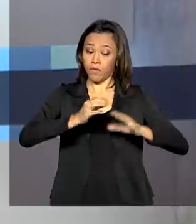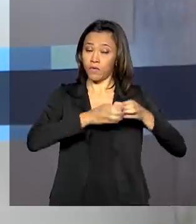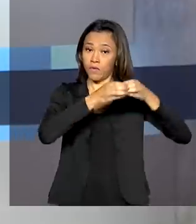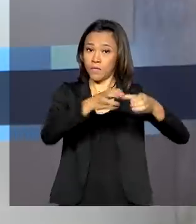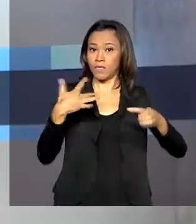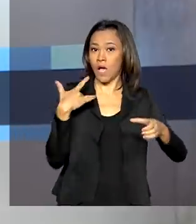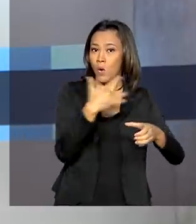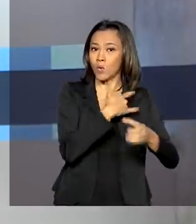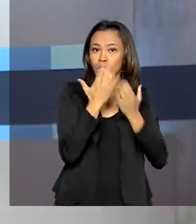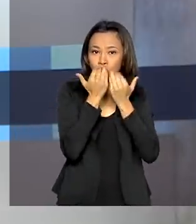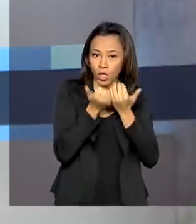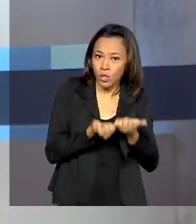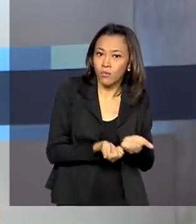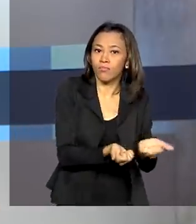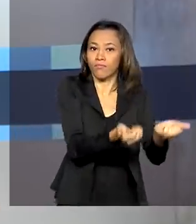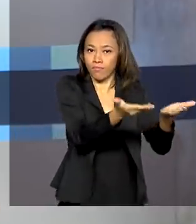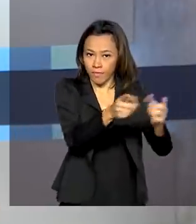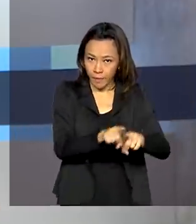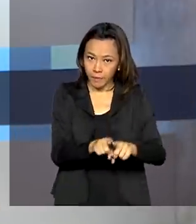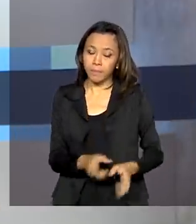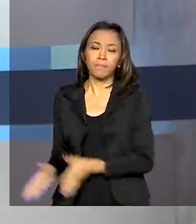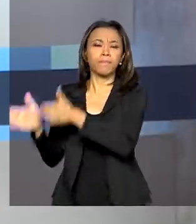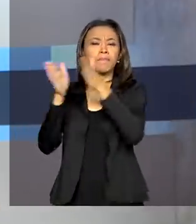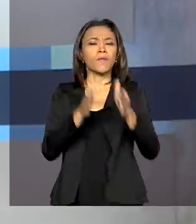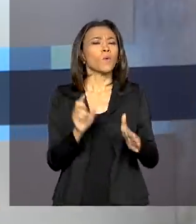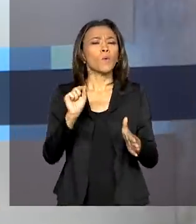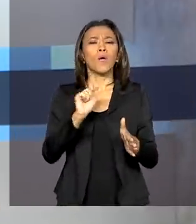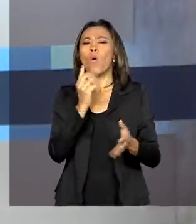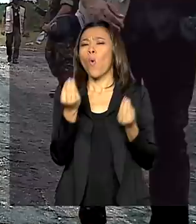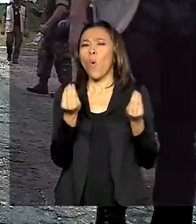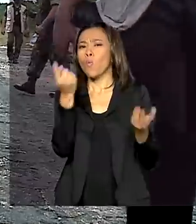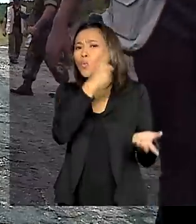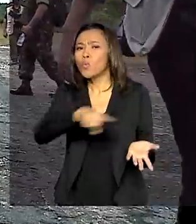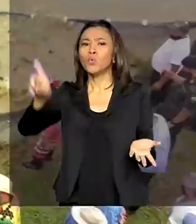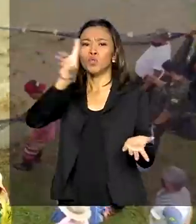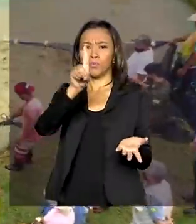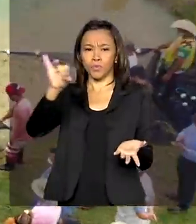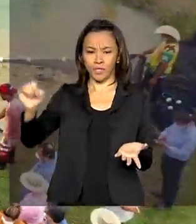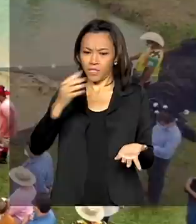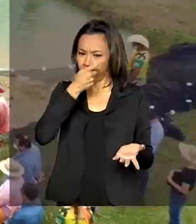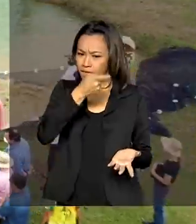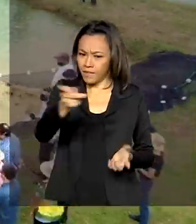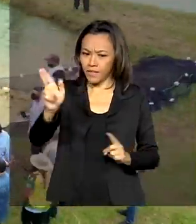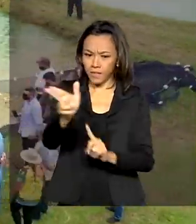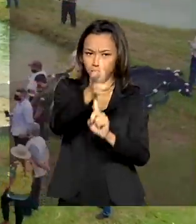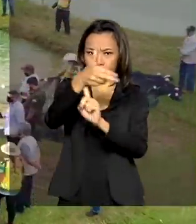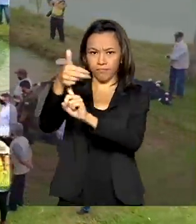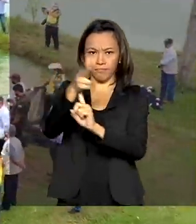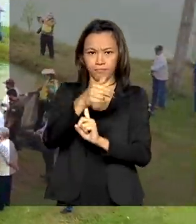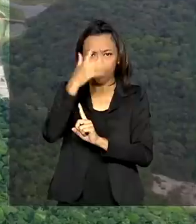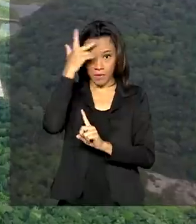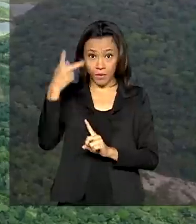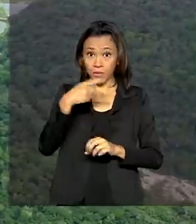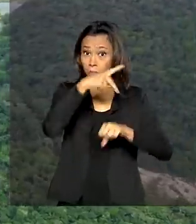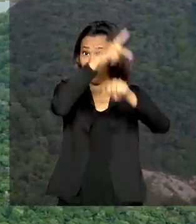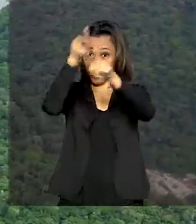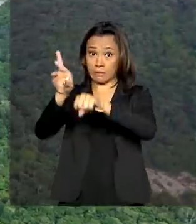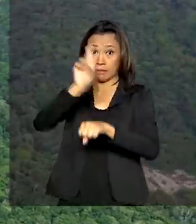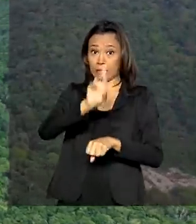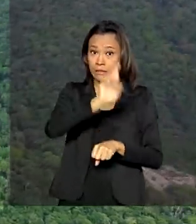alimentos. Você vai ver também como foi o último dia da visita de autoridades estrangeiras na Amazônia.